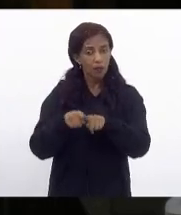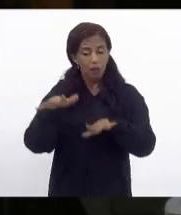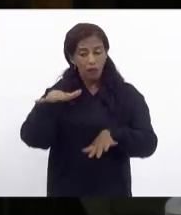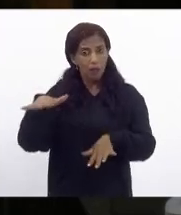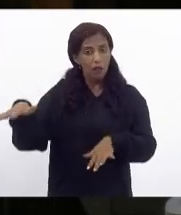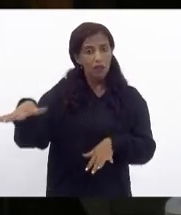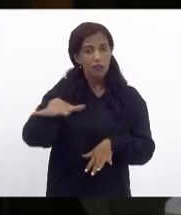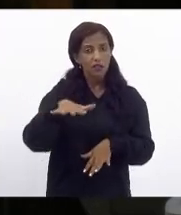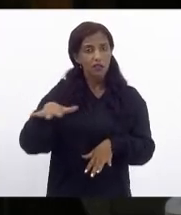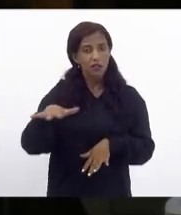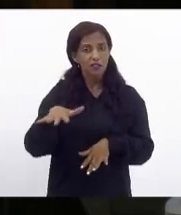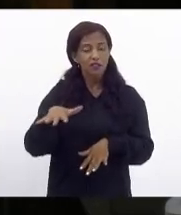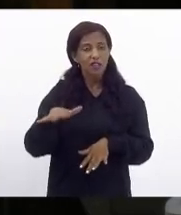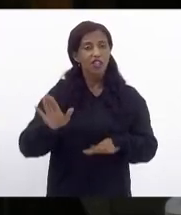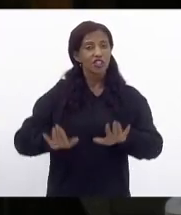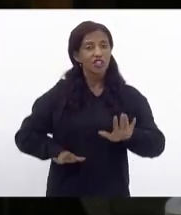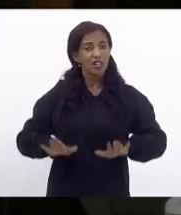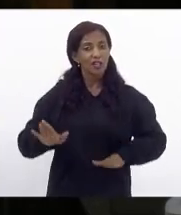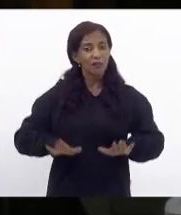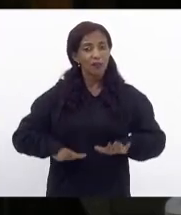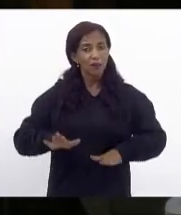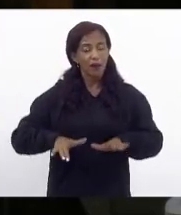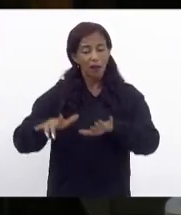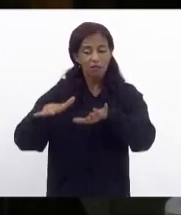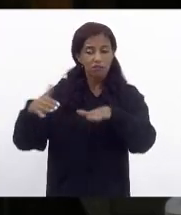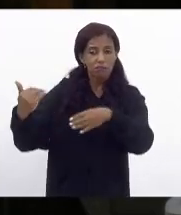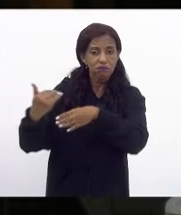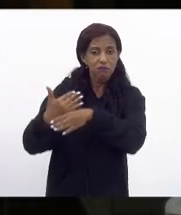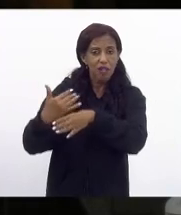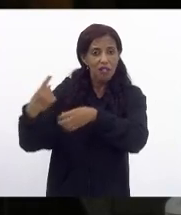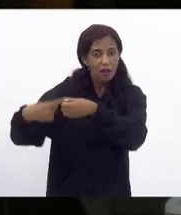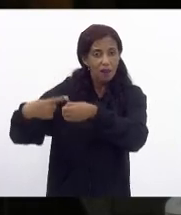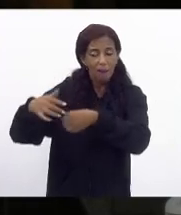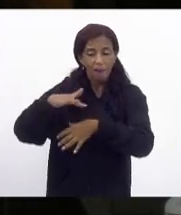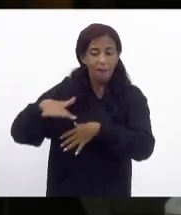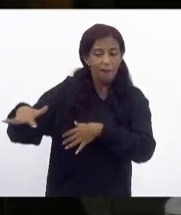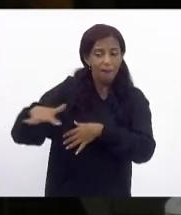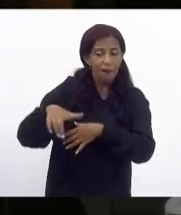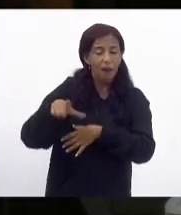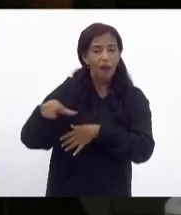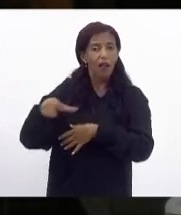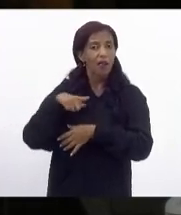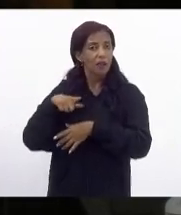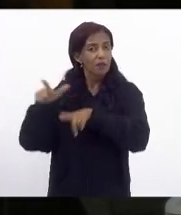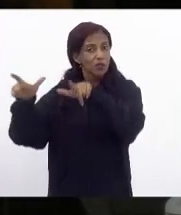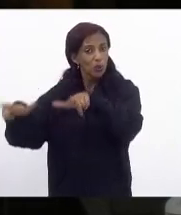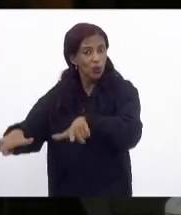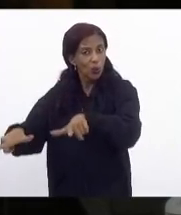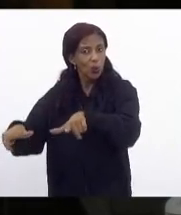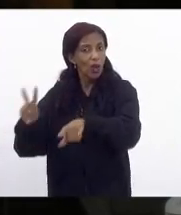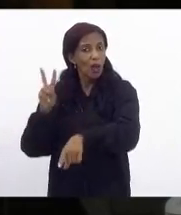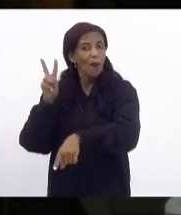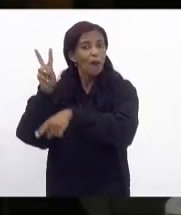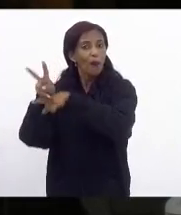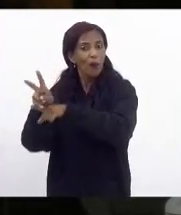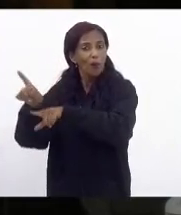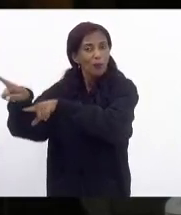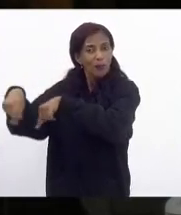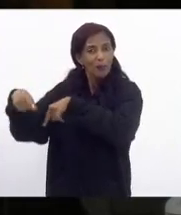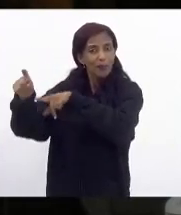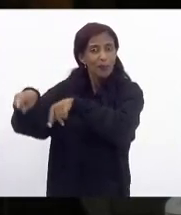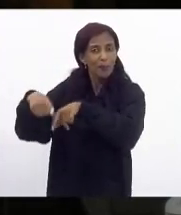de Jacarepaguá também tinham áreas de plantio